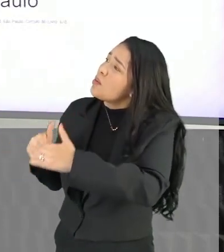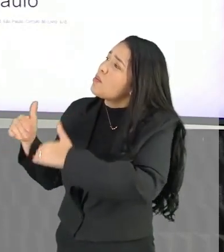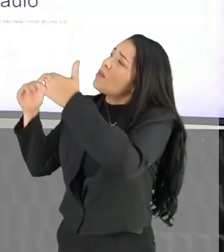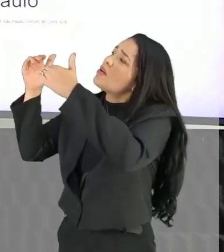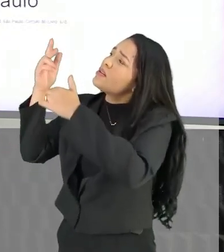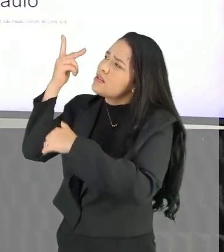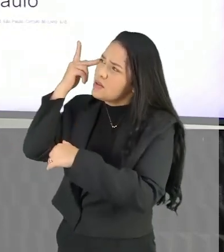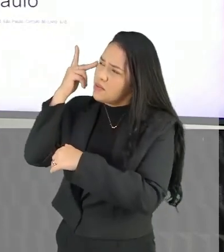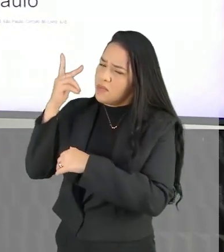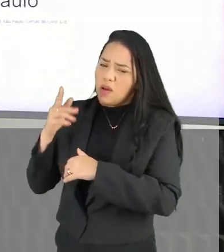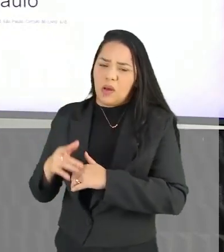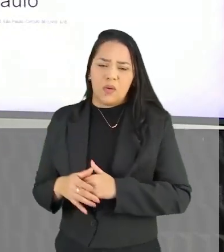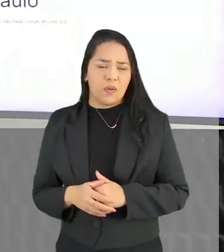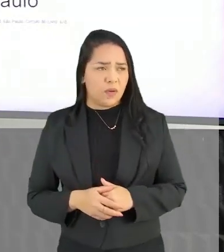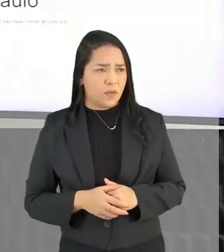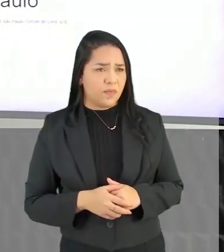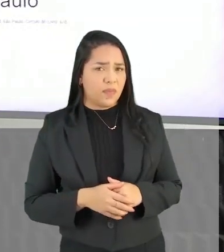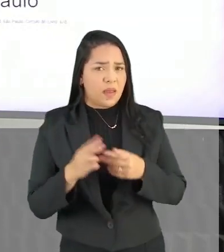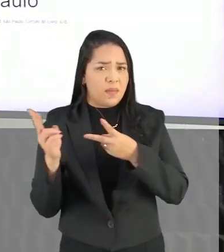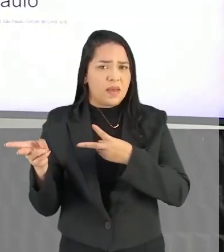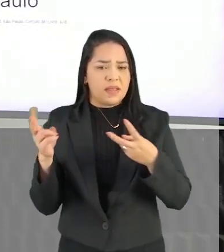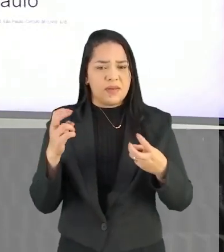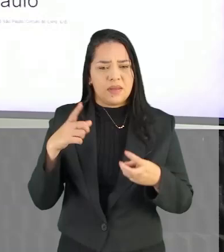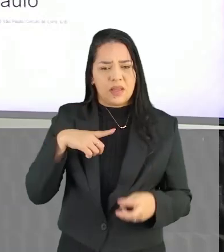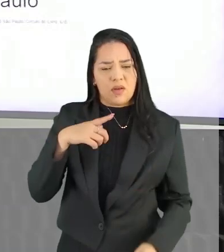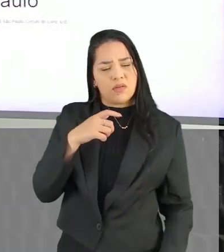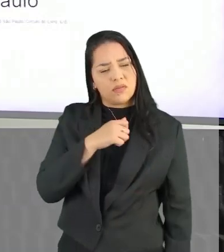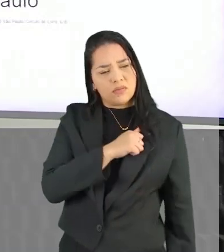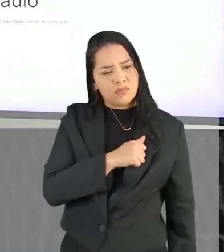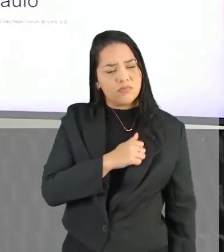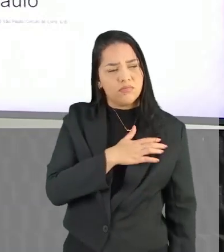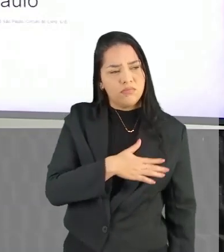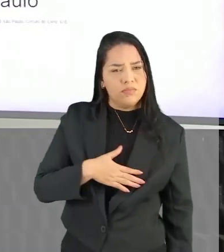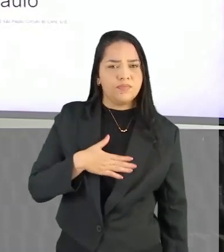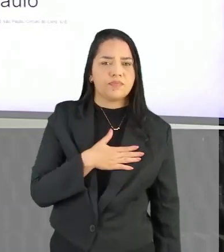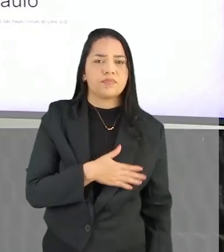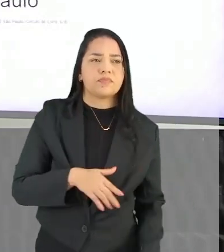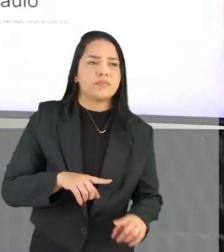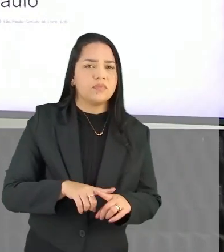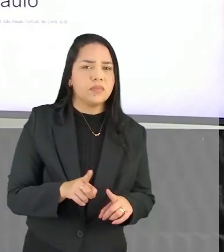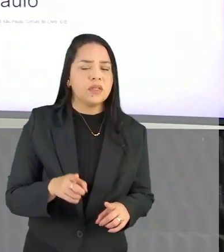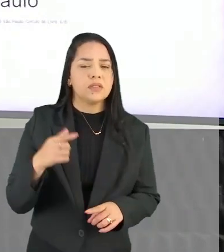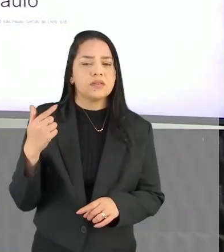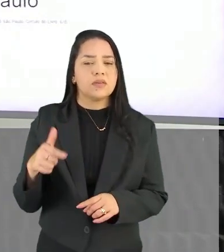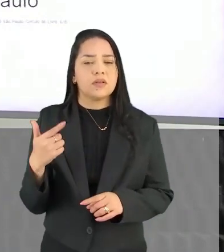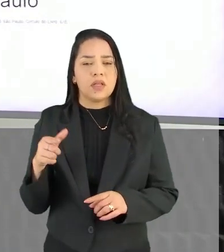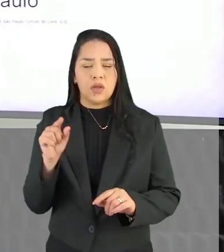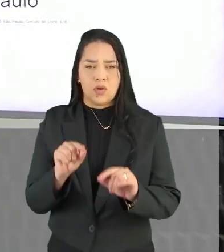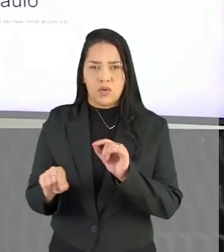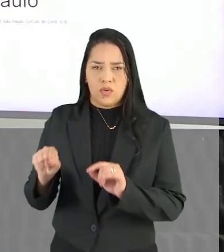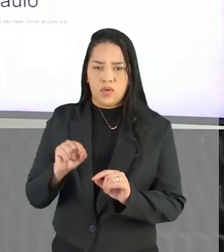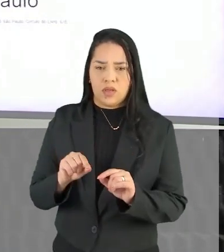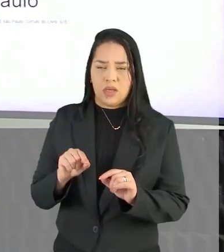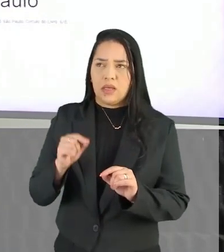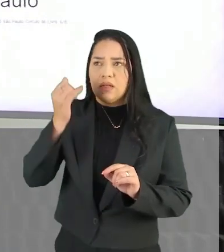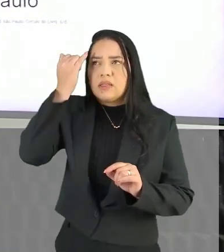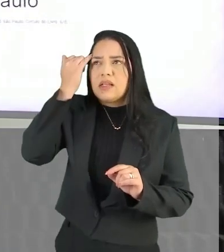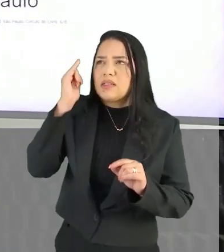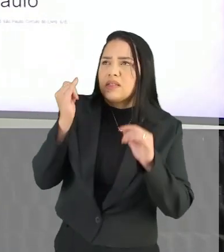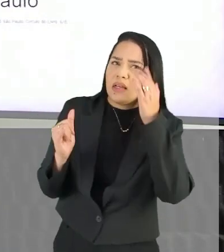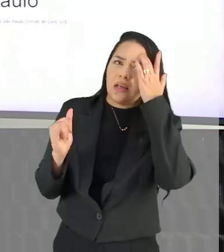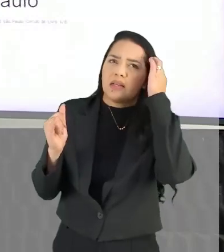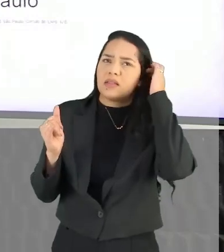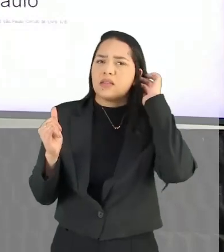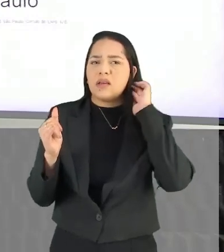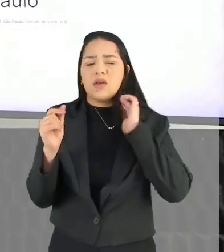São Paulo. A gente percebe que aqui tem um certo saudosismo, Mas a gente não tem daquela forma tão idealizada,